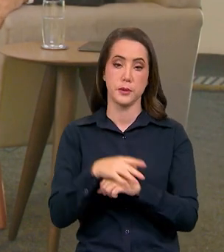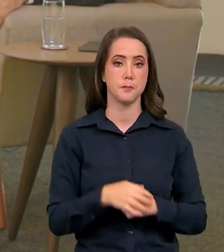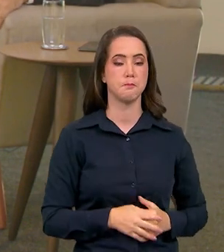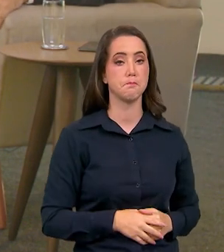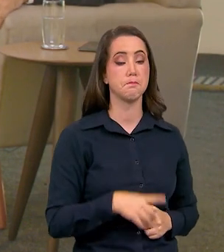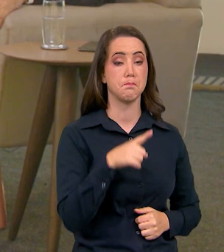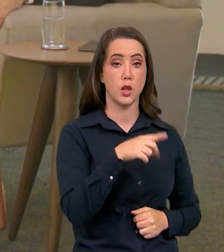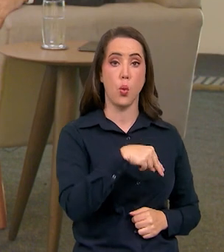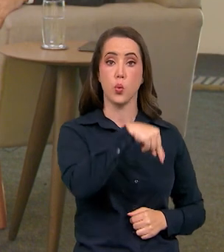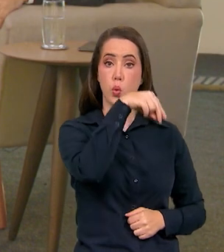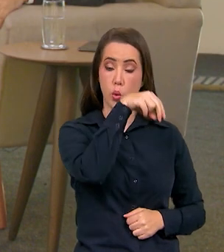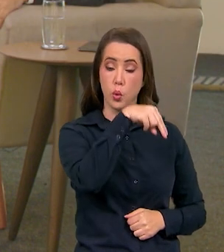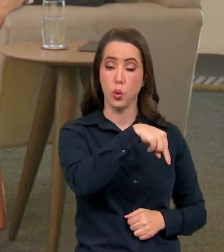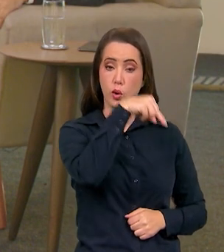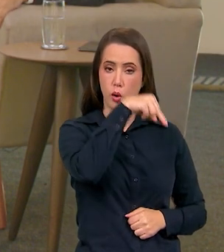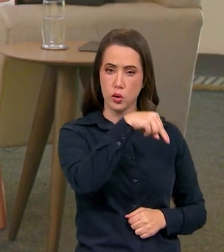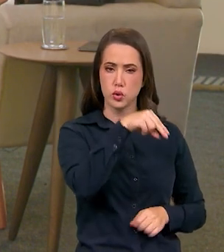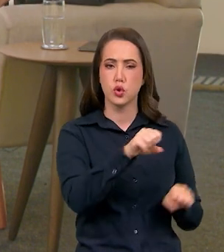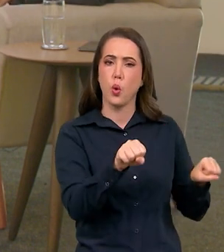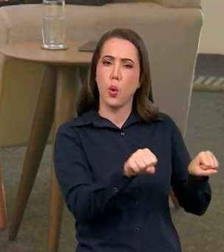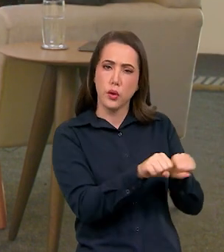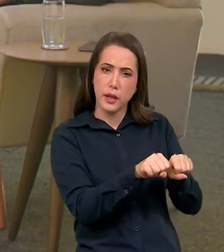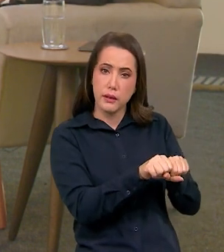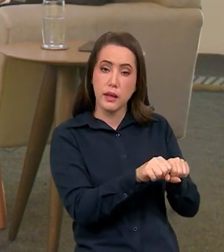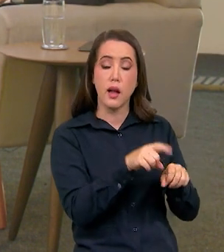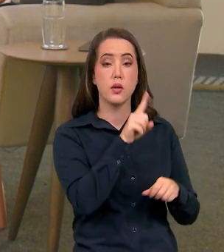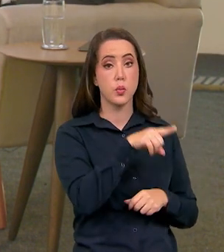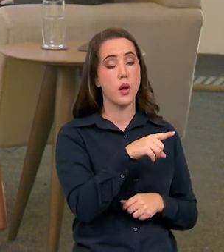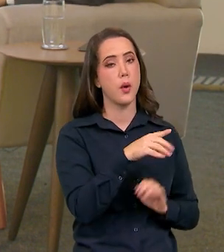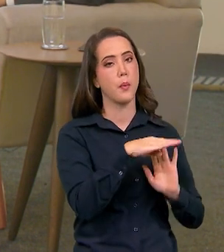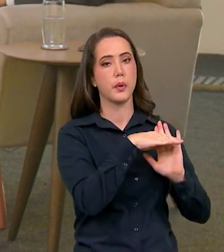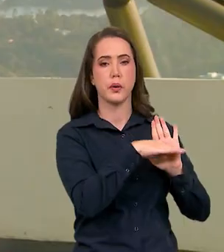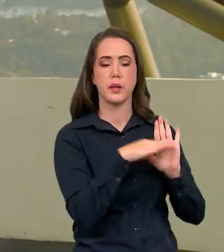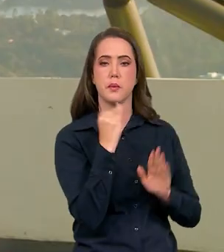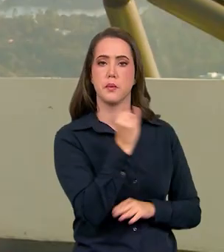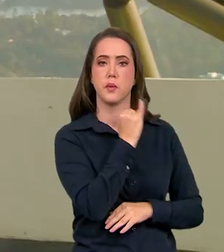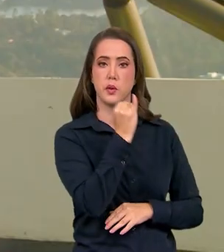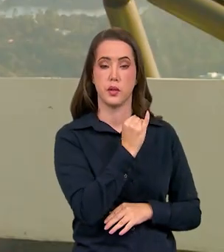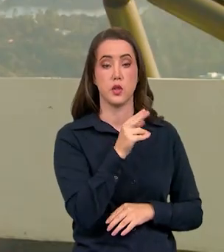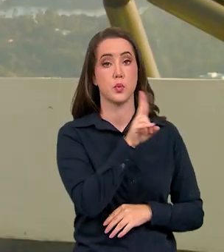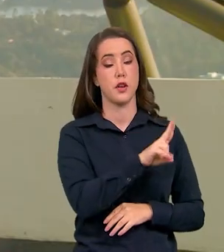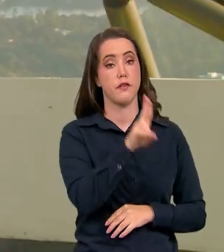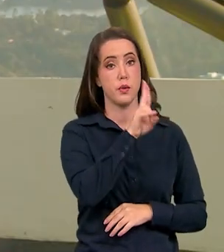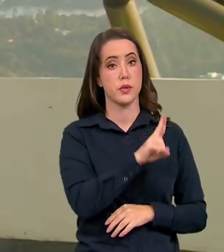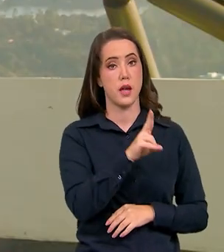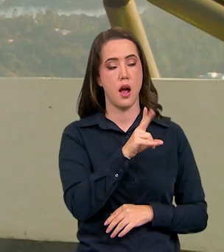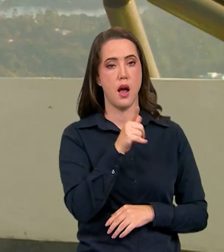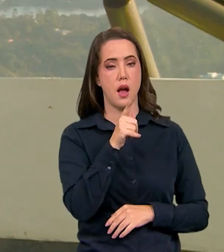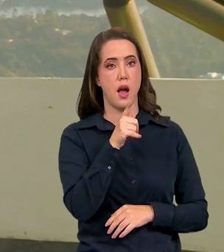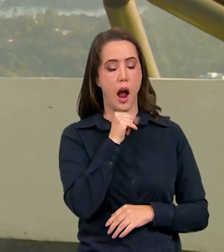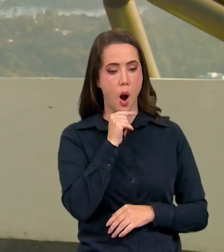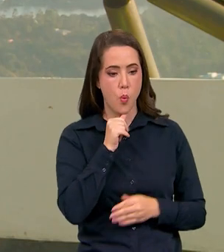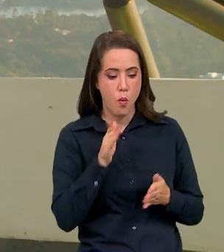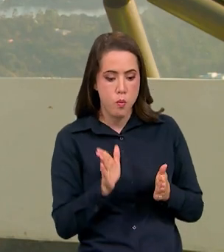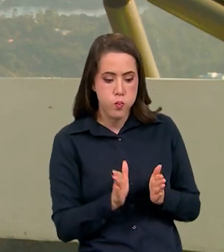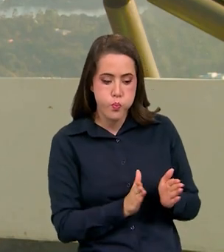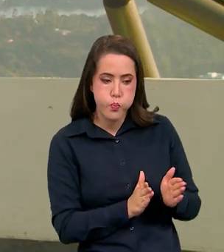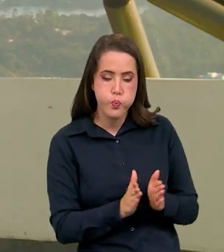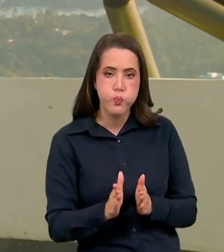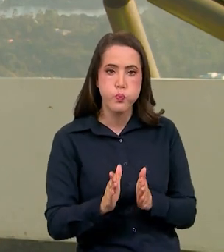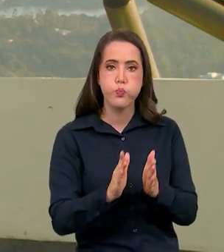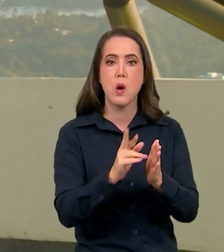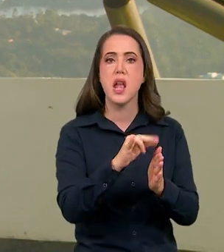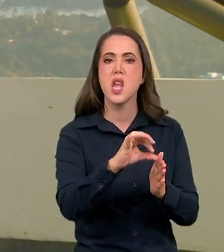programa importante, onde através de infovias subfluviais, infovias estão